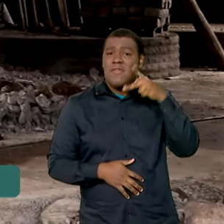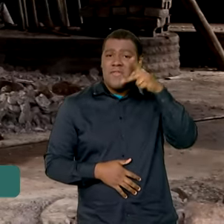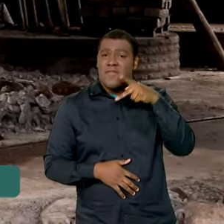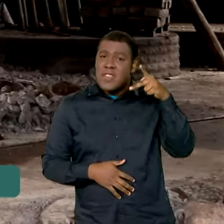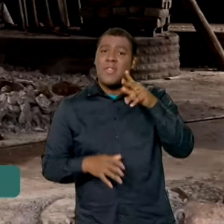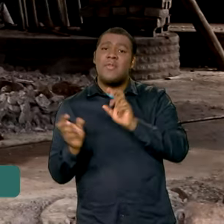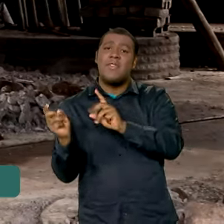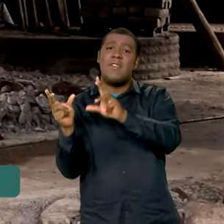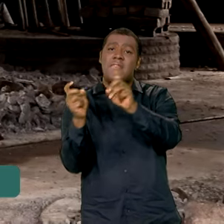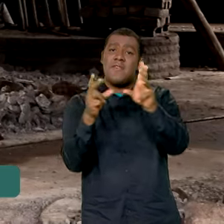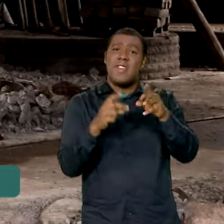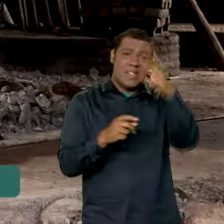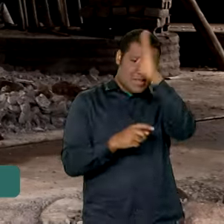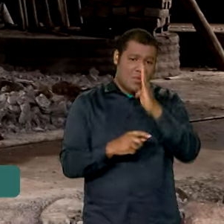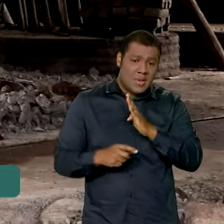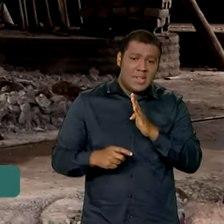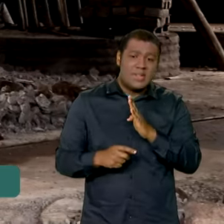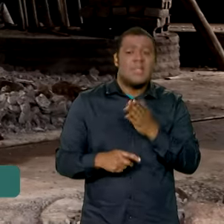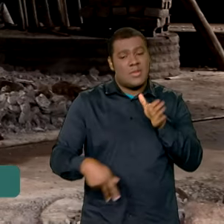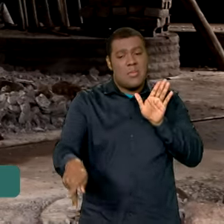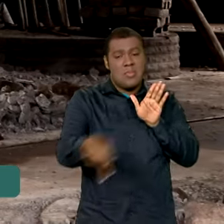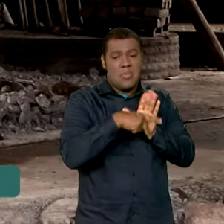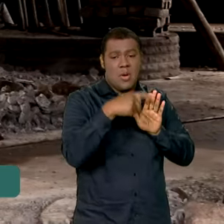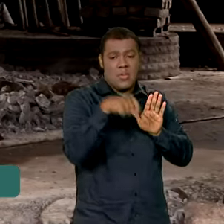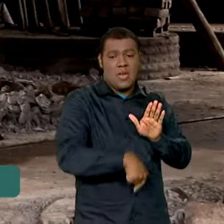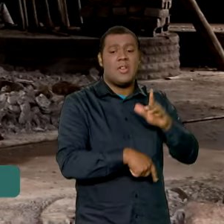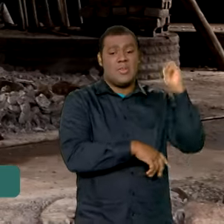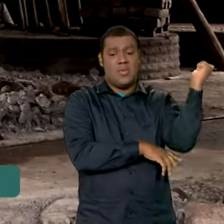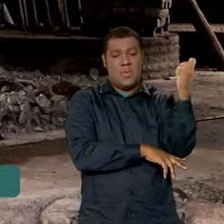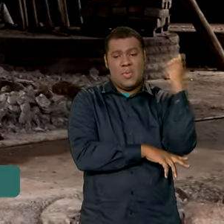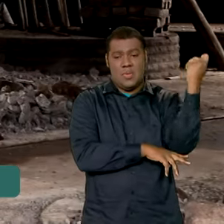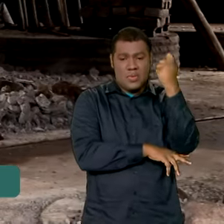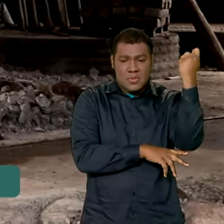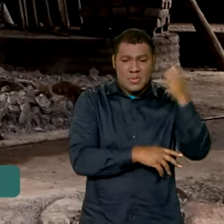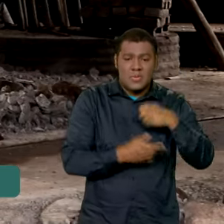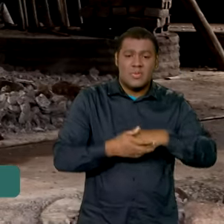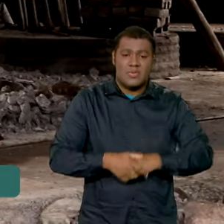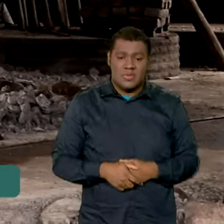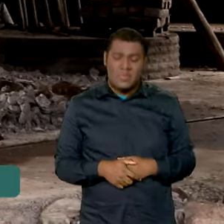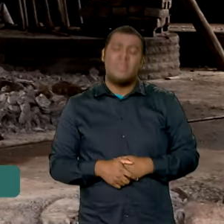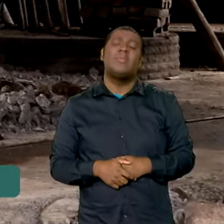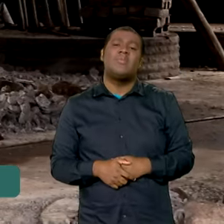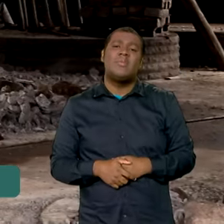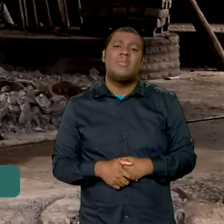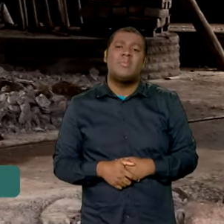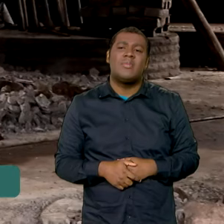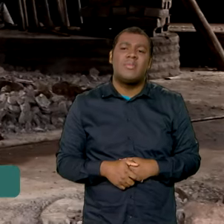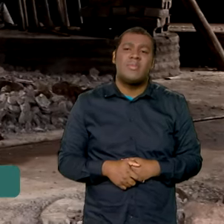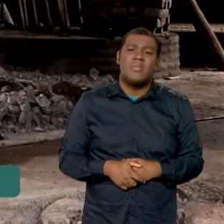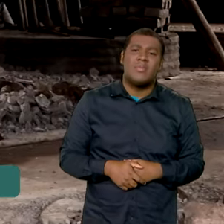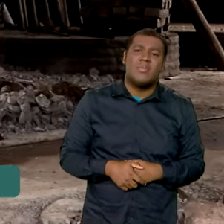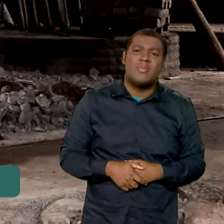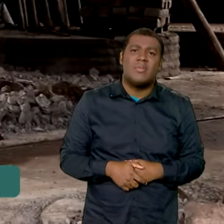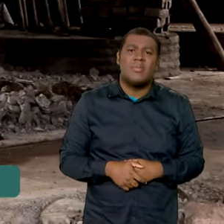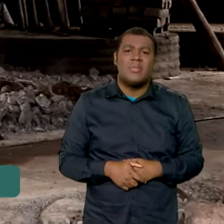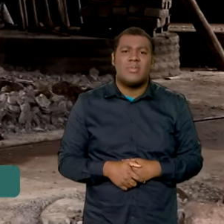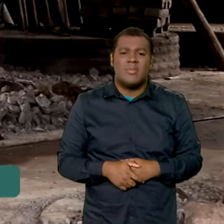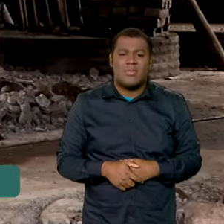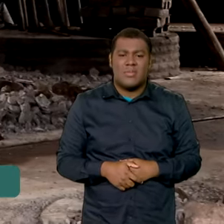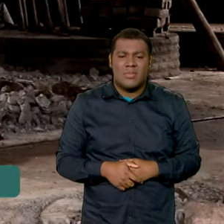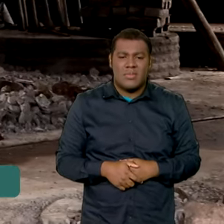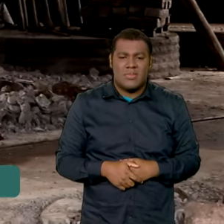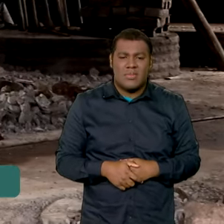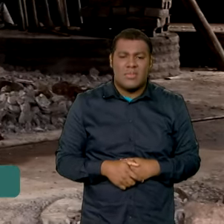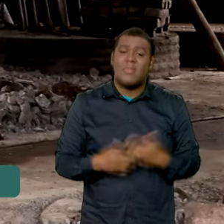Então, e a gente tendo a possibilidade de vender para o Brasil inteiro, é uma boa forma de a gente ir se